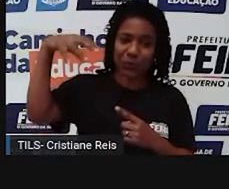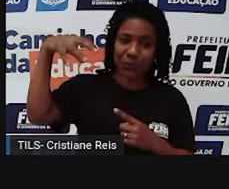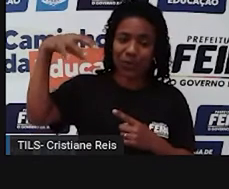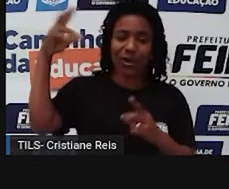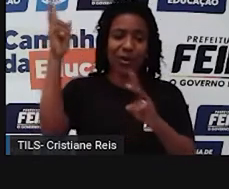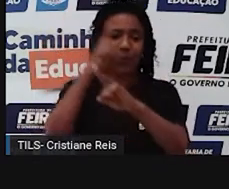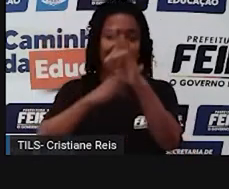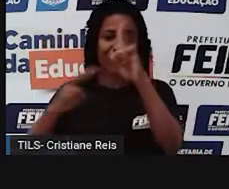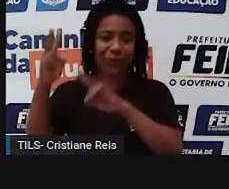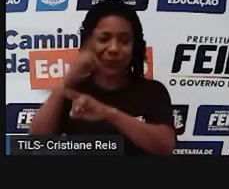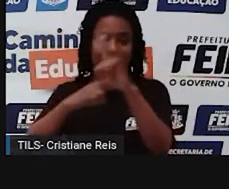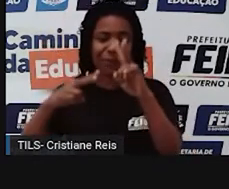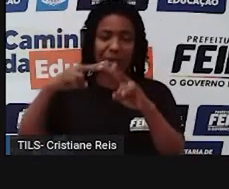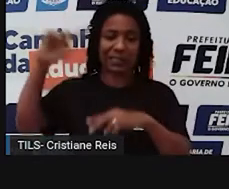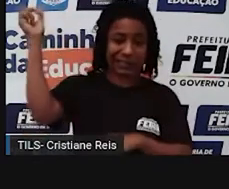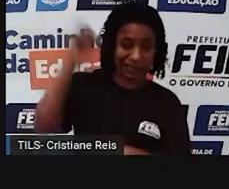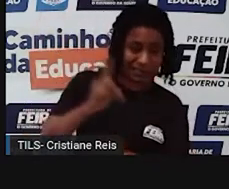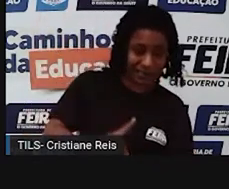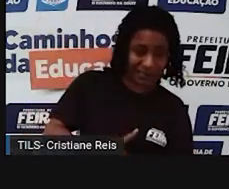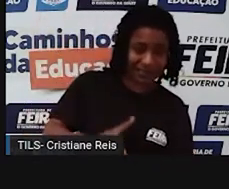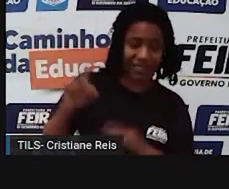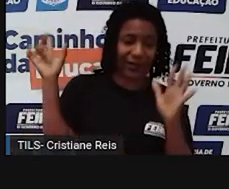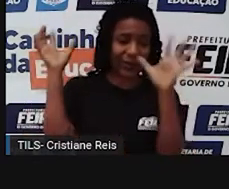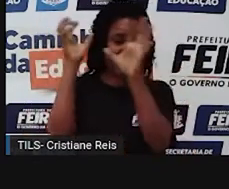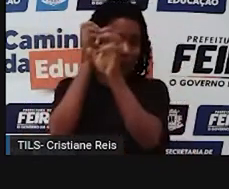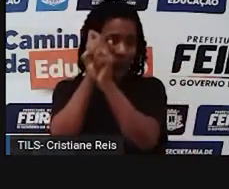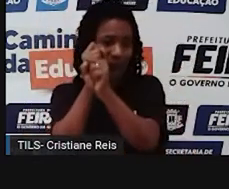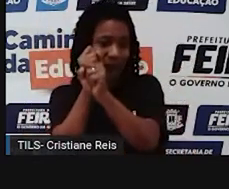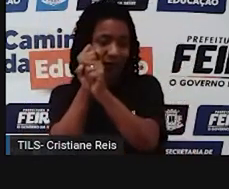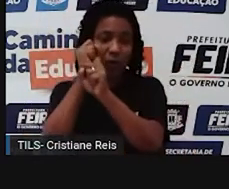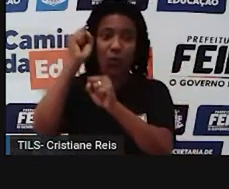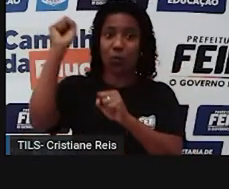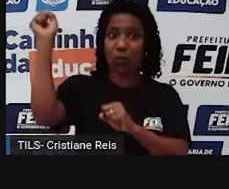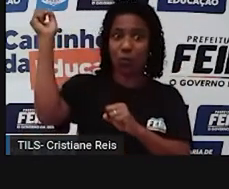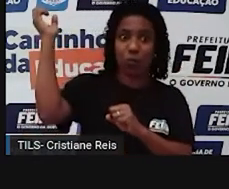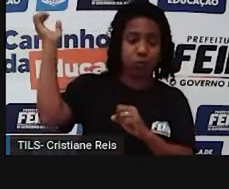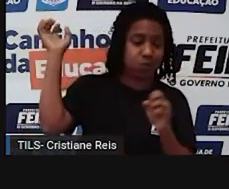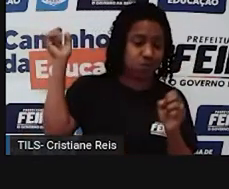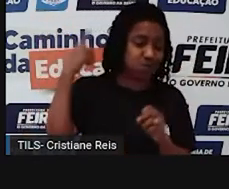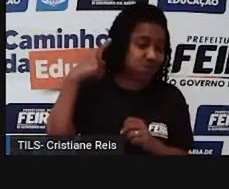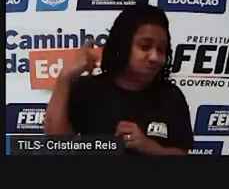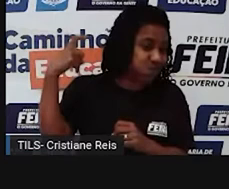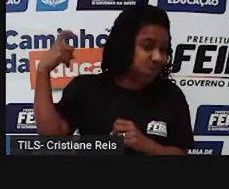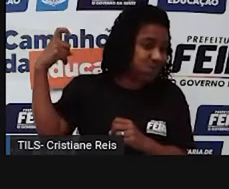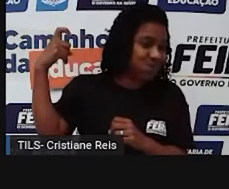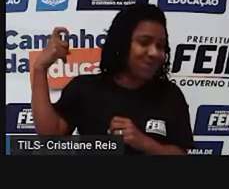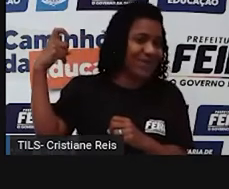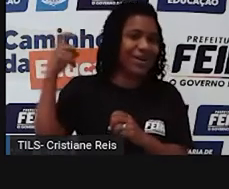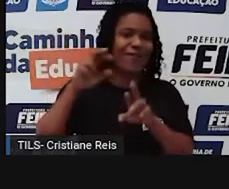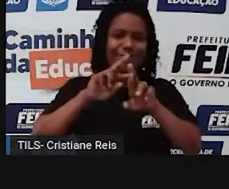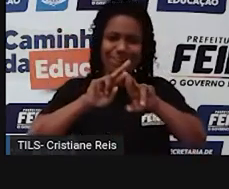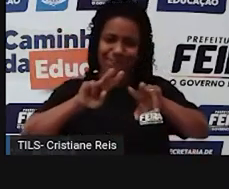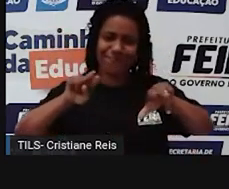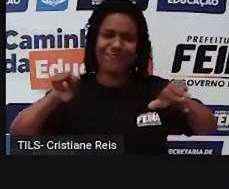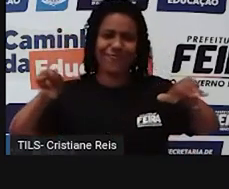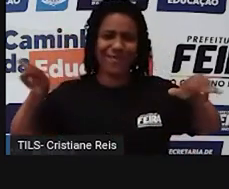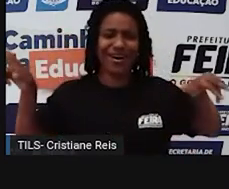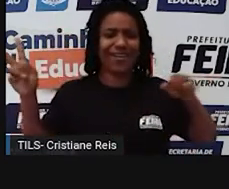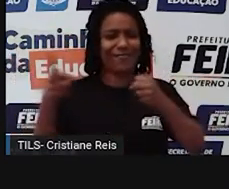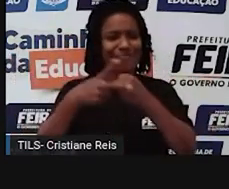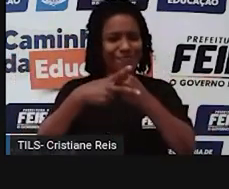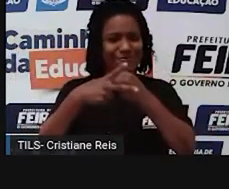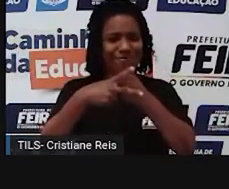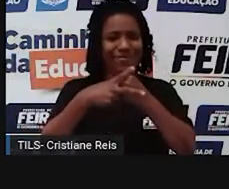ventar, trovejar, escurecer, relampejar e etc. São muitos os verbos que